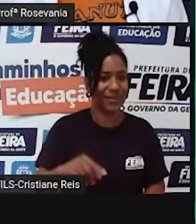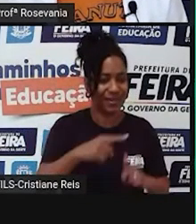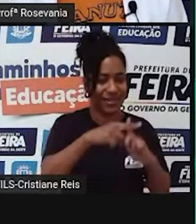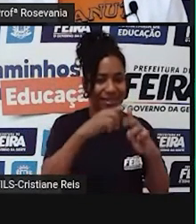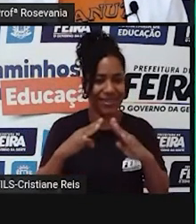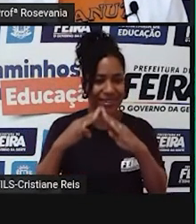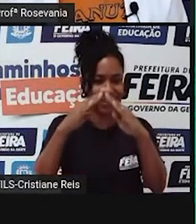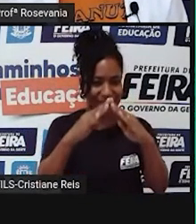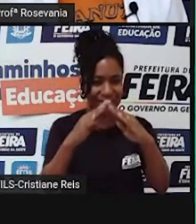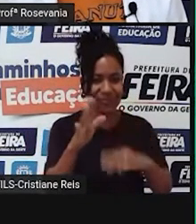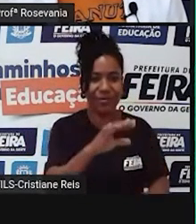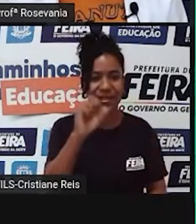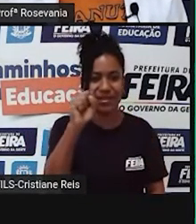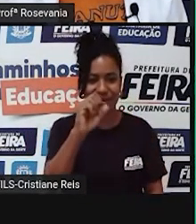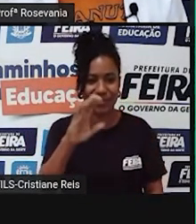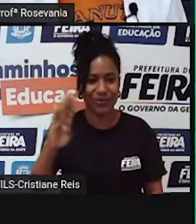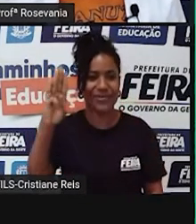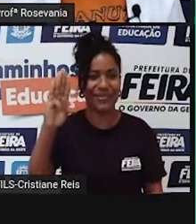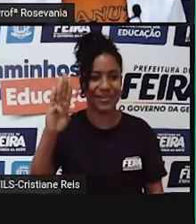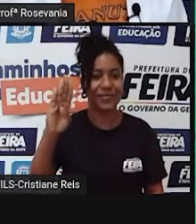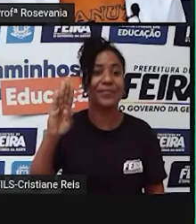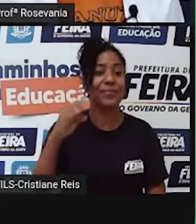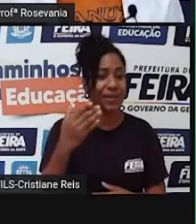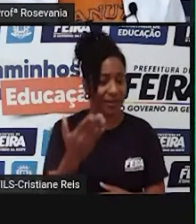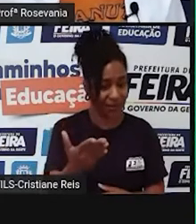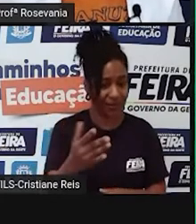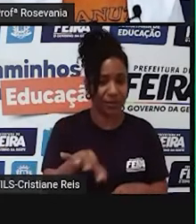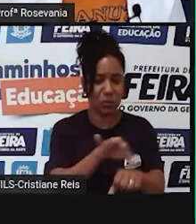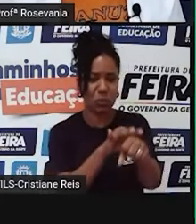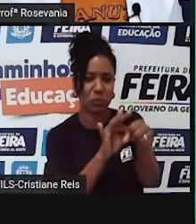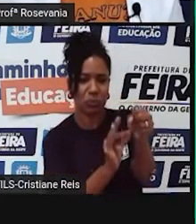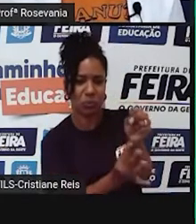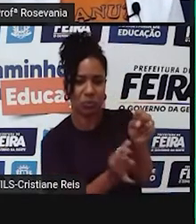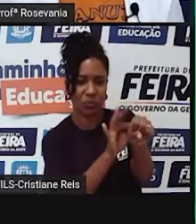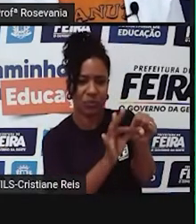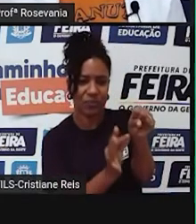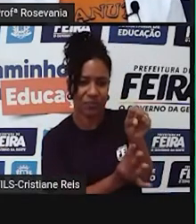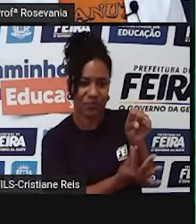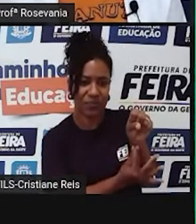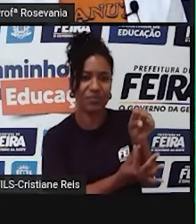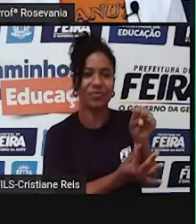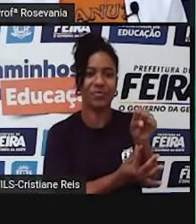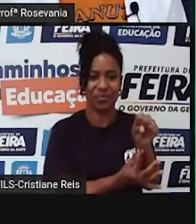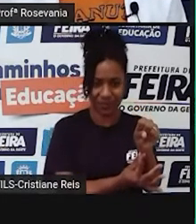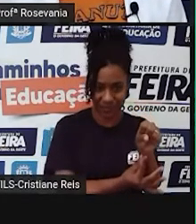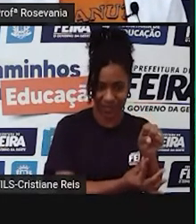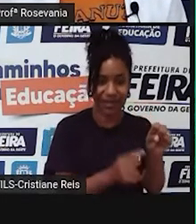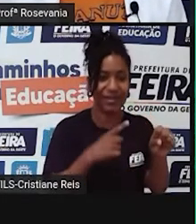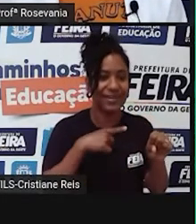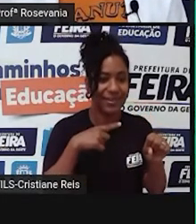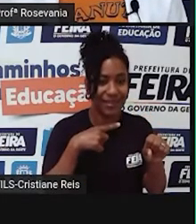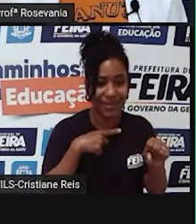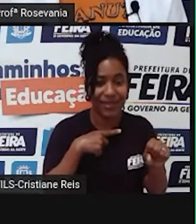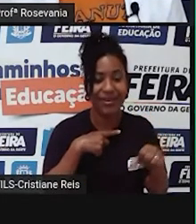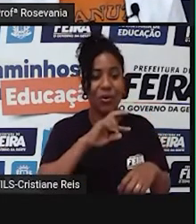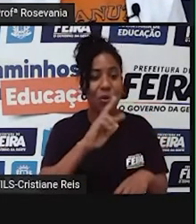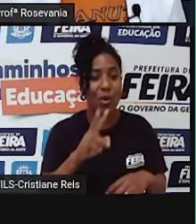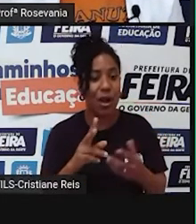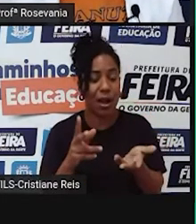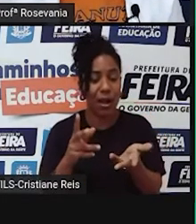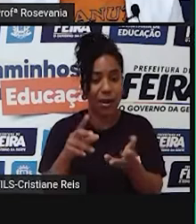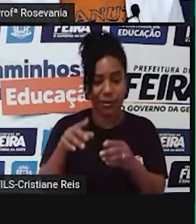fitinhas aqui, isso aqui já foi uma coisa que nós agregamos a essa ideia, né, do culto ao Senhor do Bom Fim. O